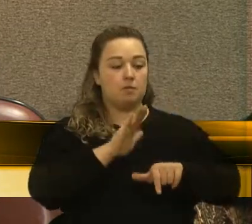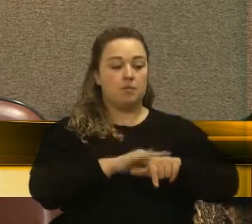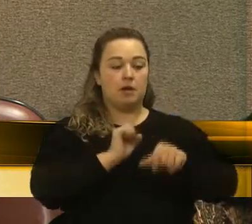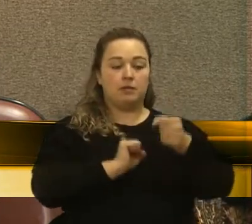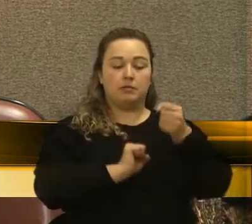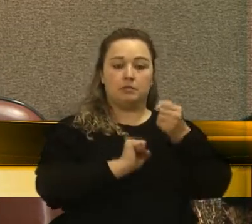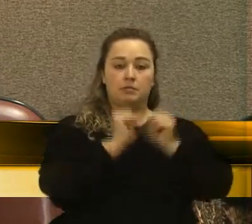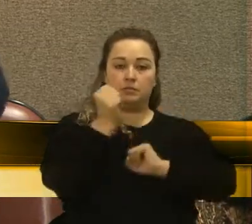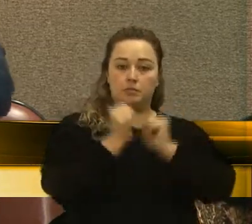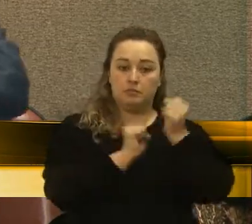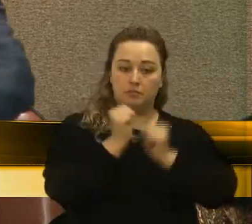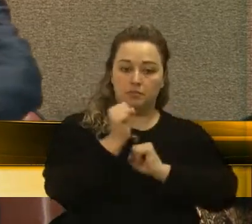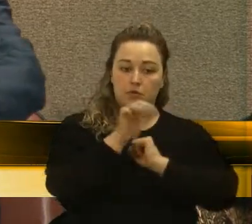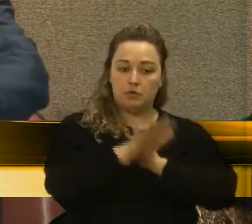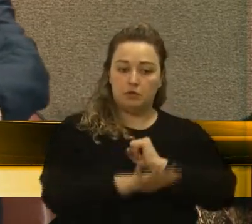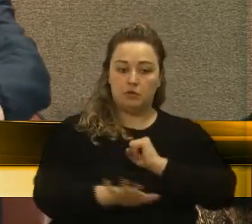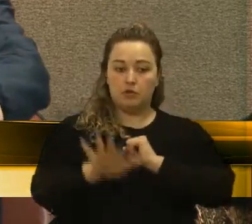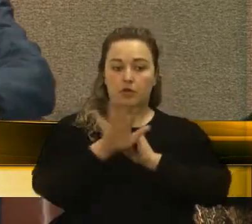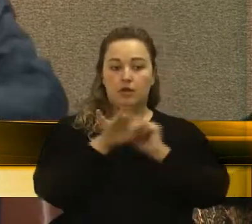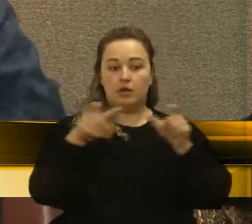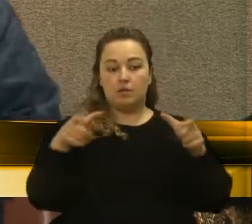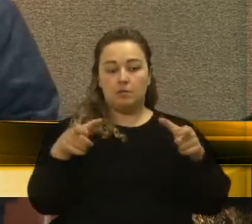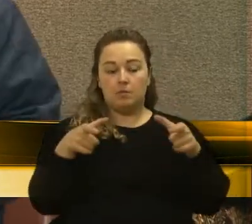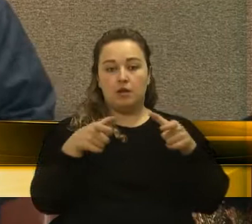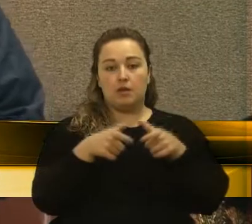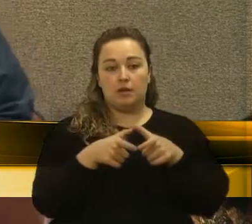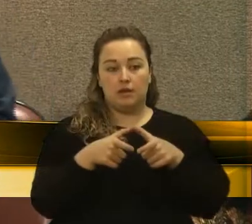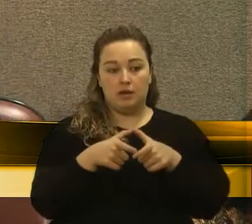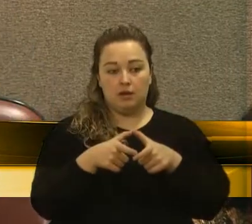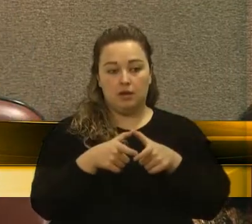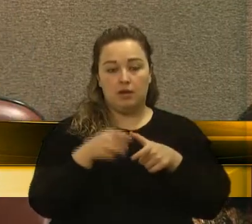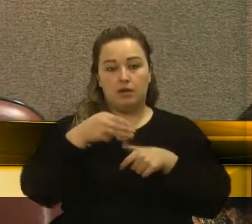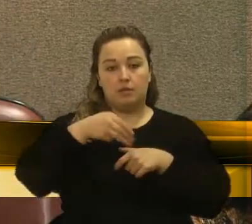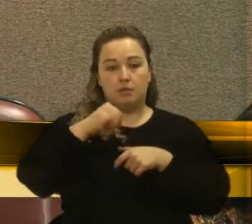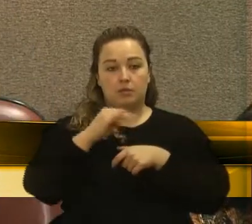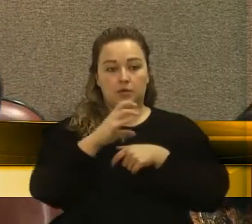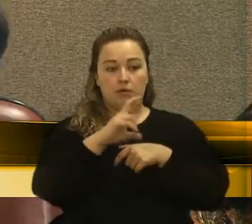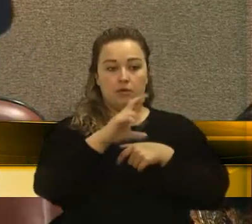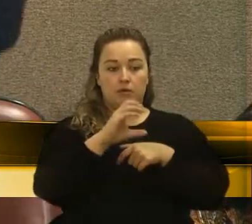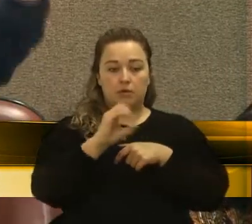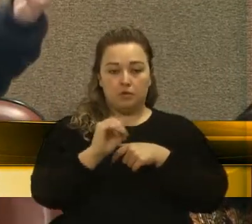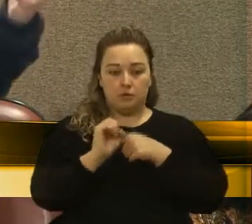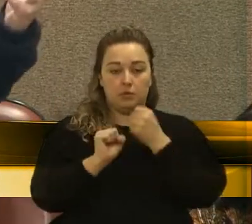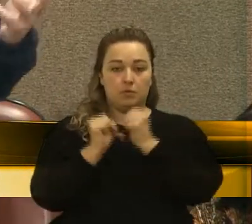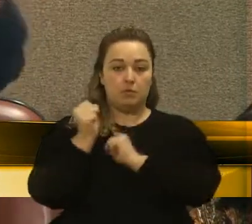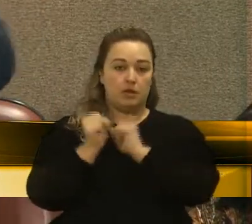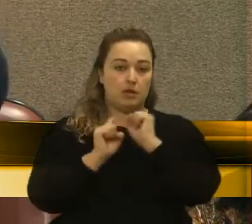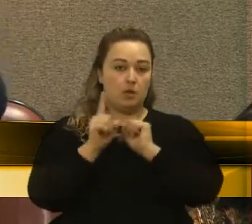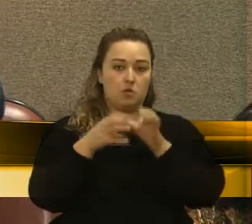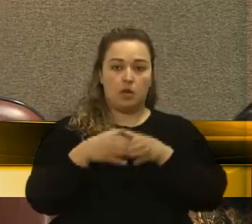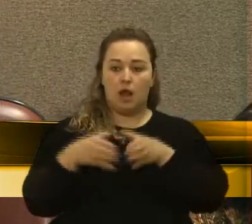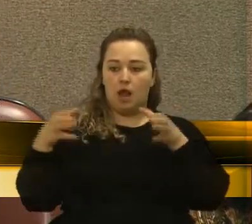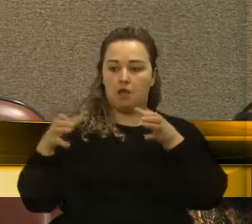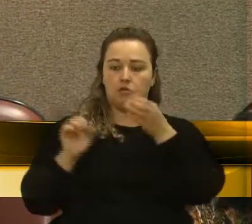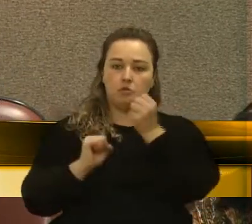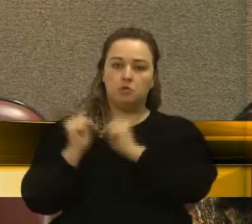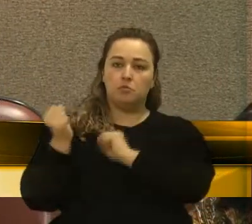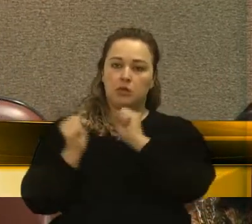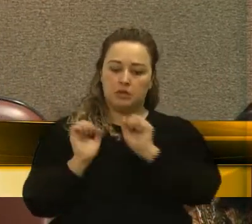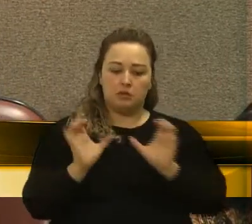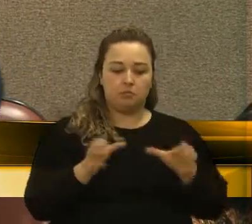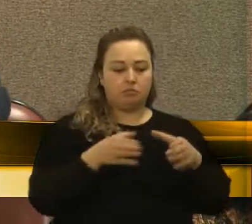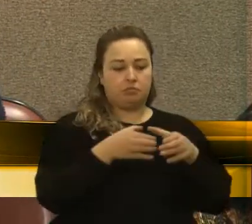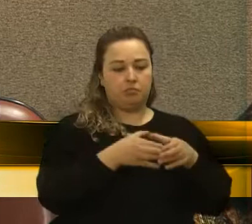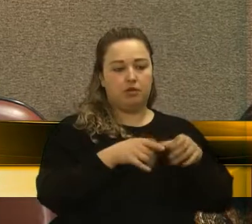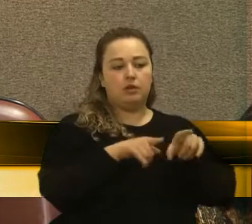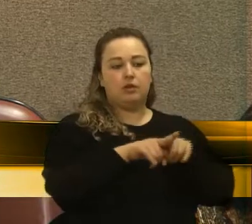está nas pequenas e microempresas. Não só nas grandes empresas, mas muito nas pequenas, que